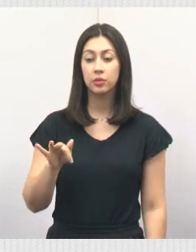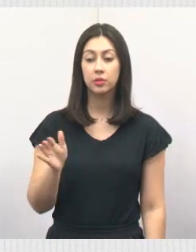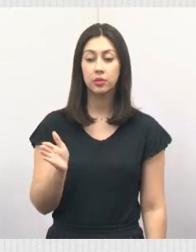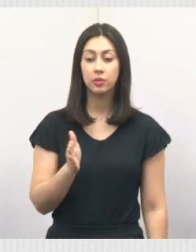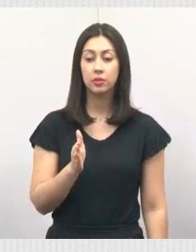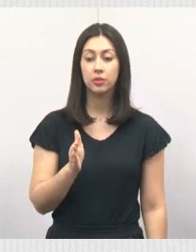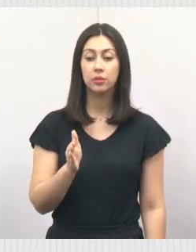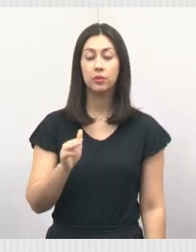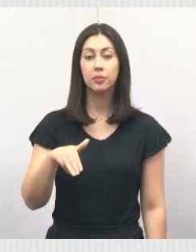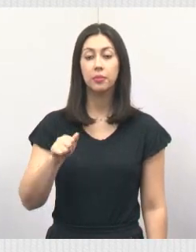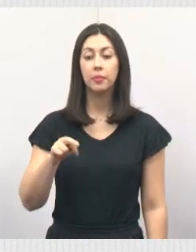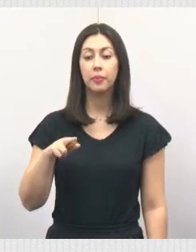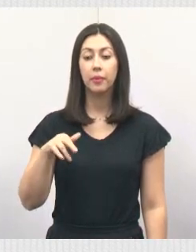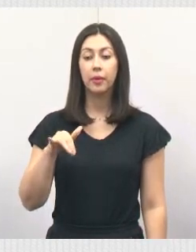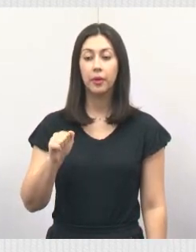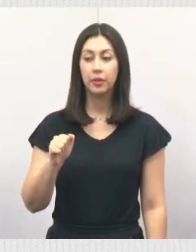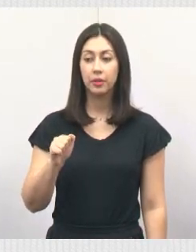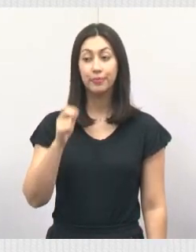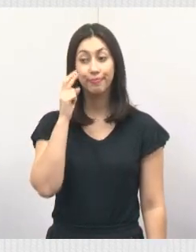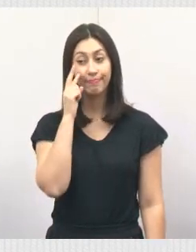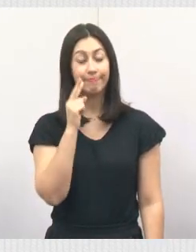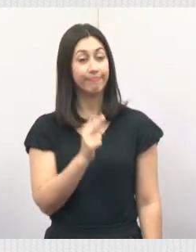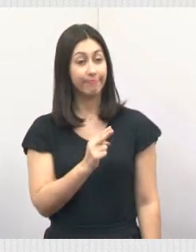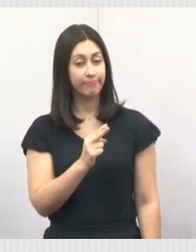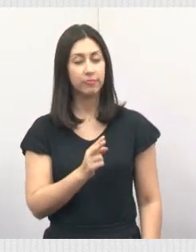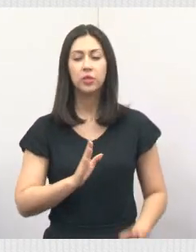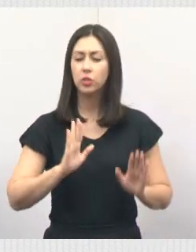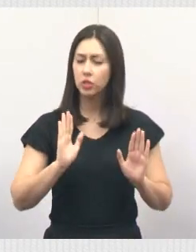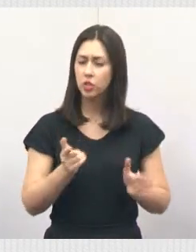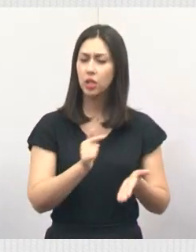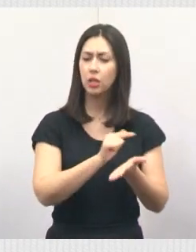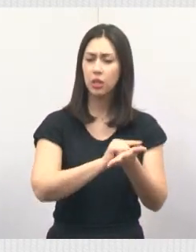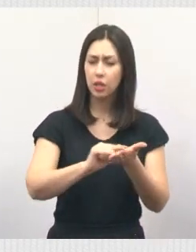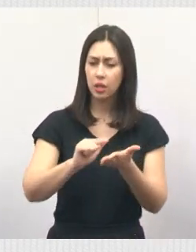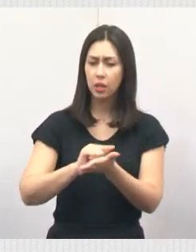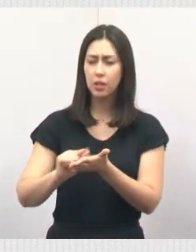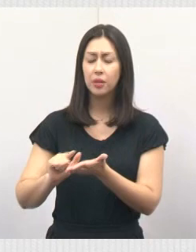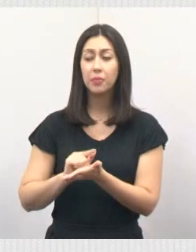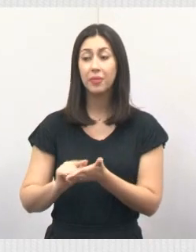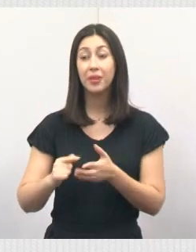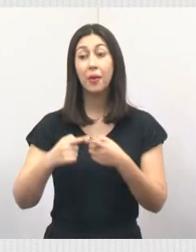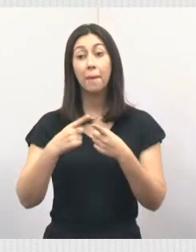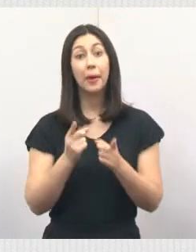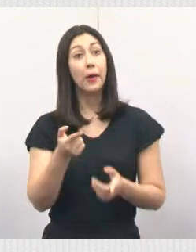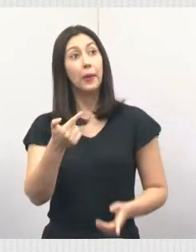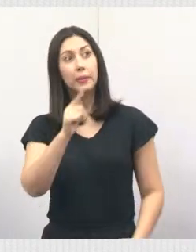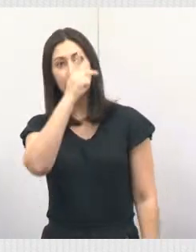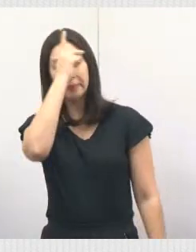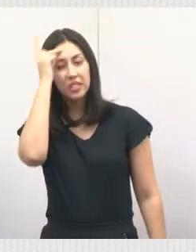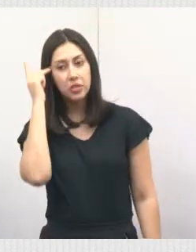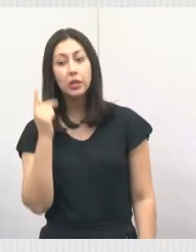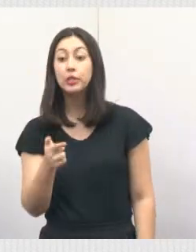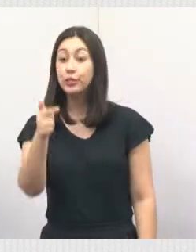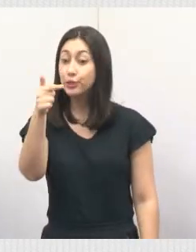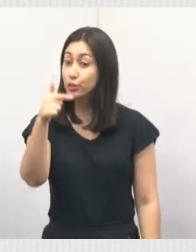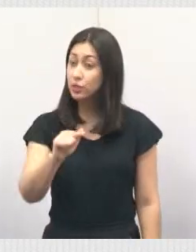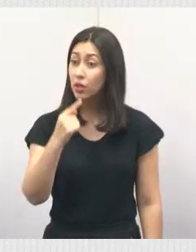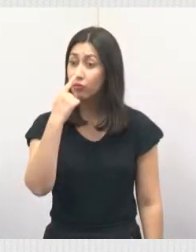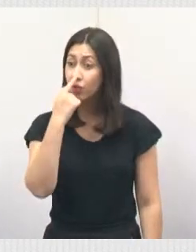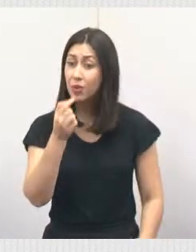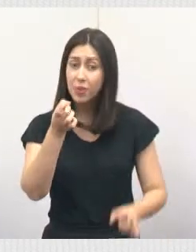do Jardim Santa Maria. Olha aí. Foram, limparam, e algum abusado foi lá e novamente